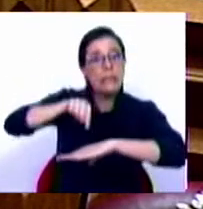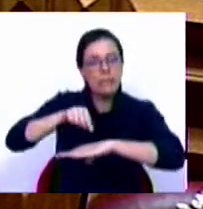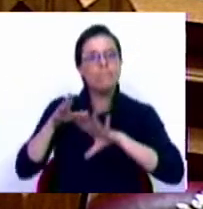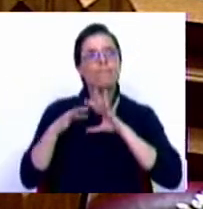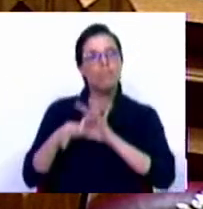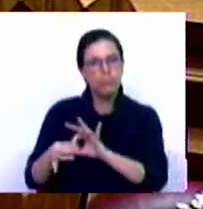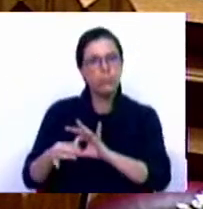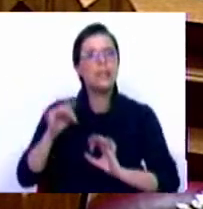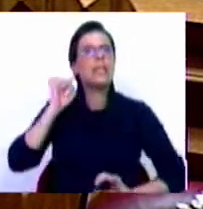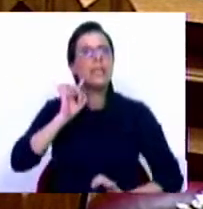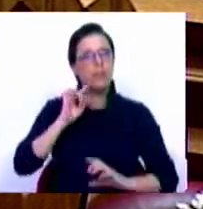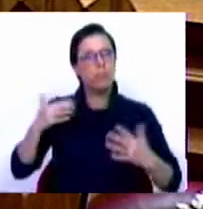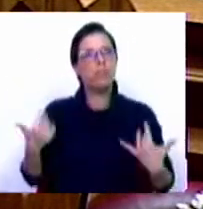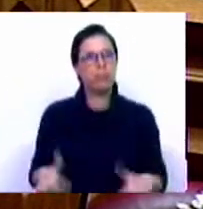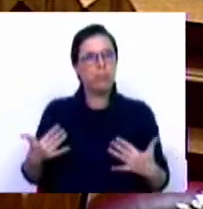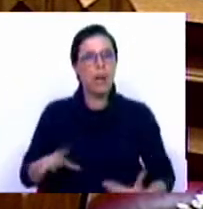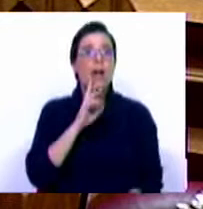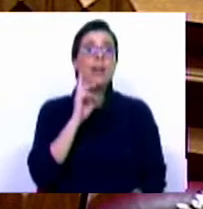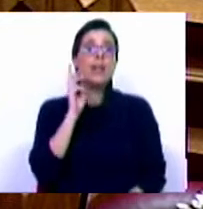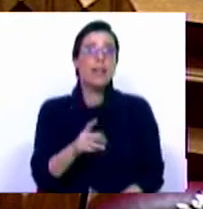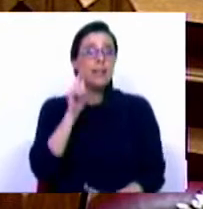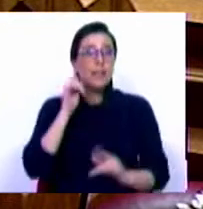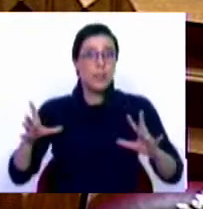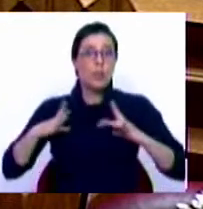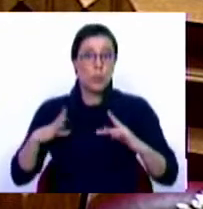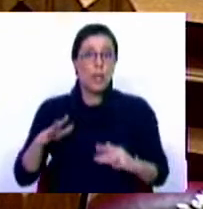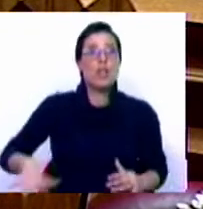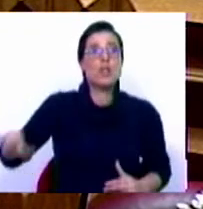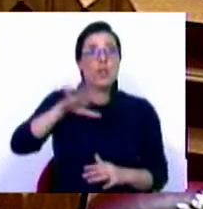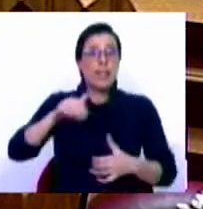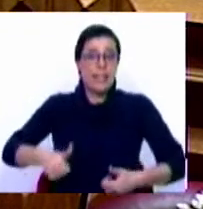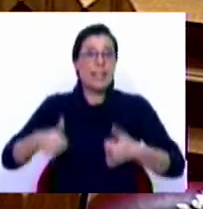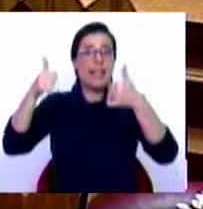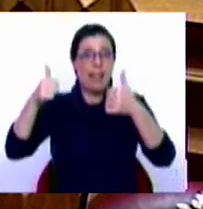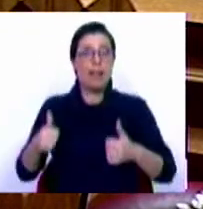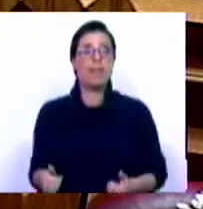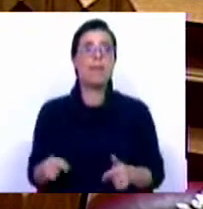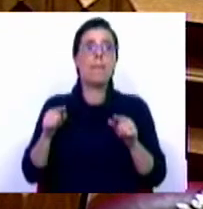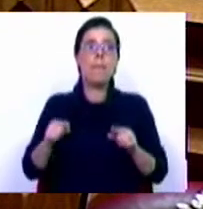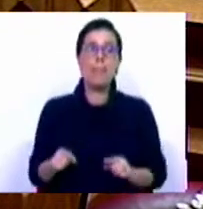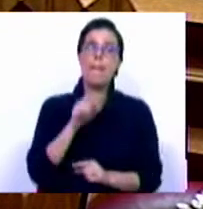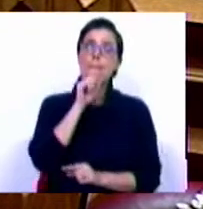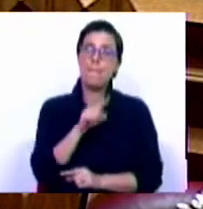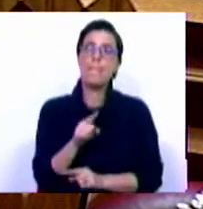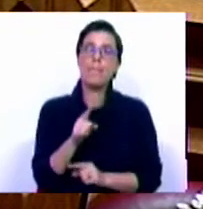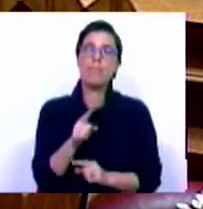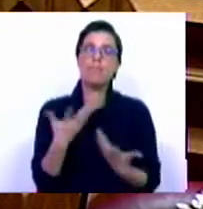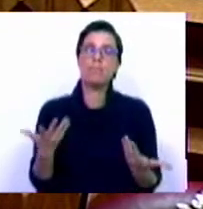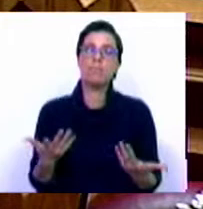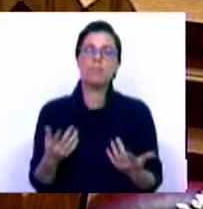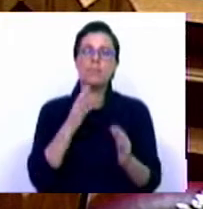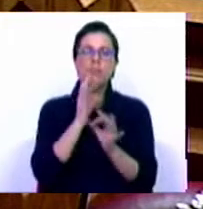parceiro de grande importância na resposta turística naquela zona da cidade e onde se pode desfrutar